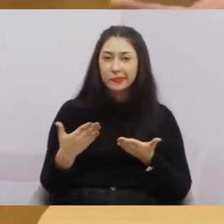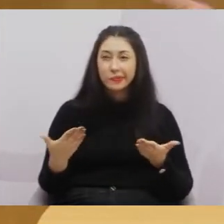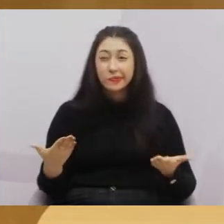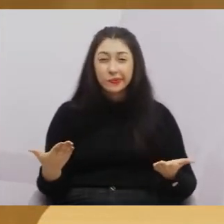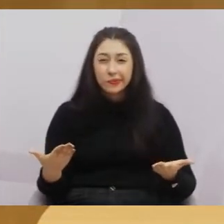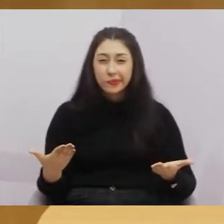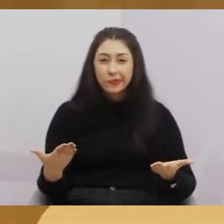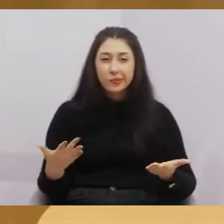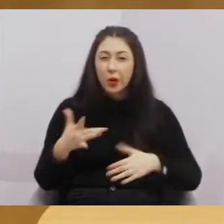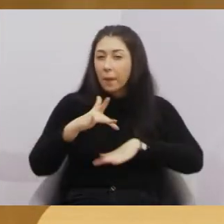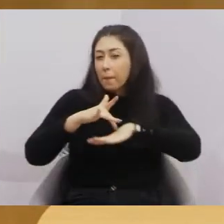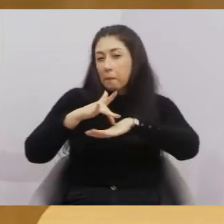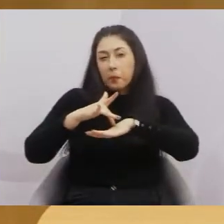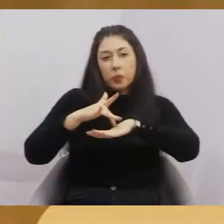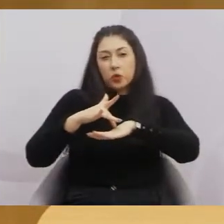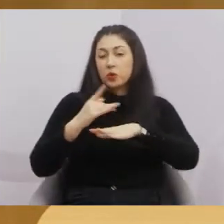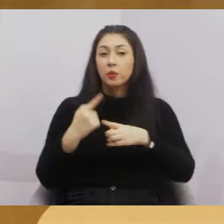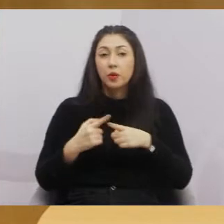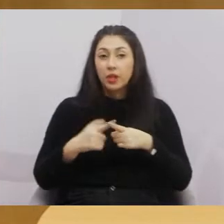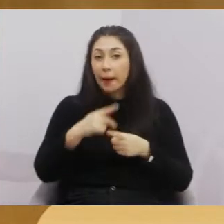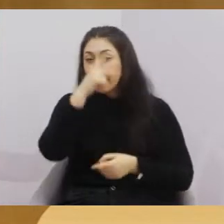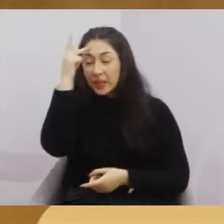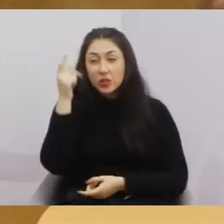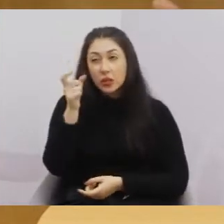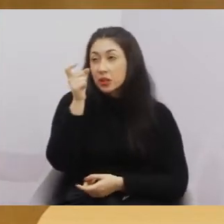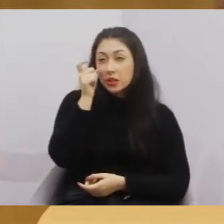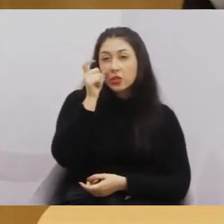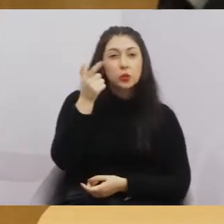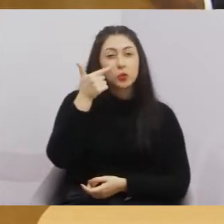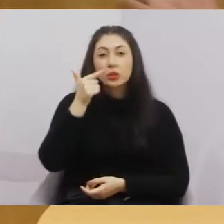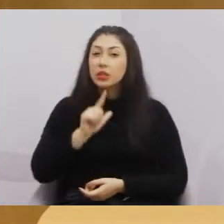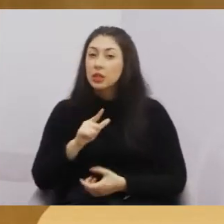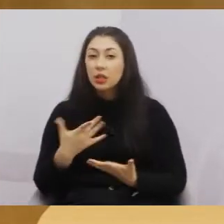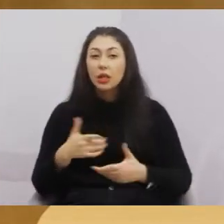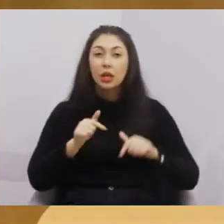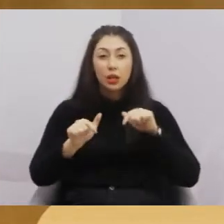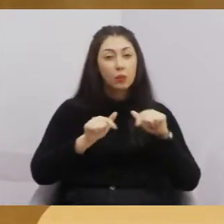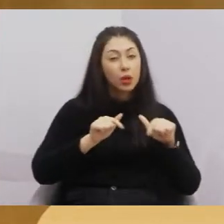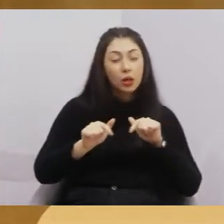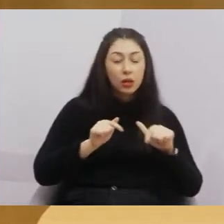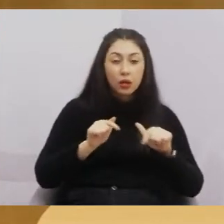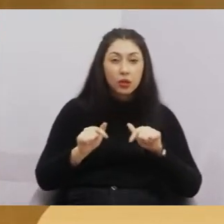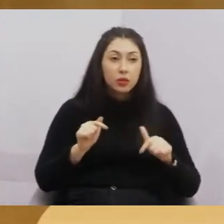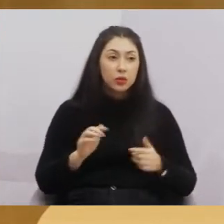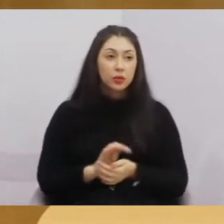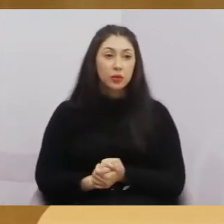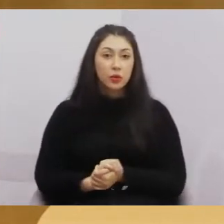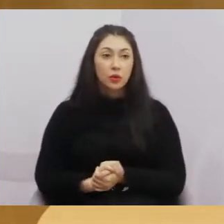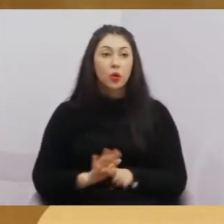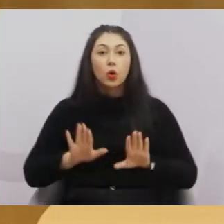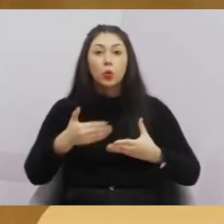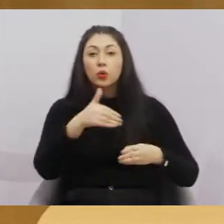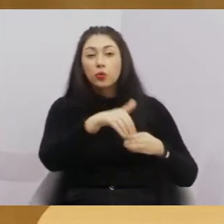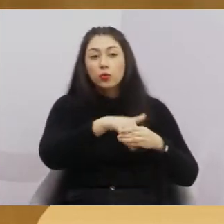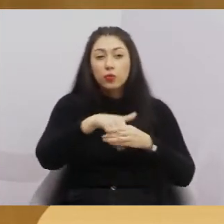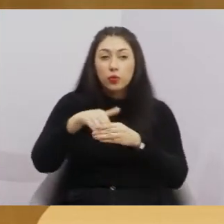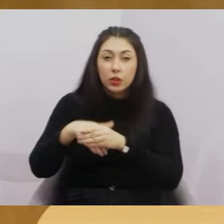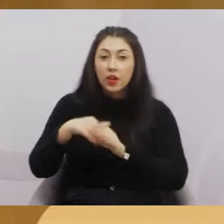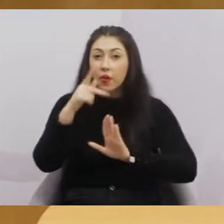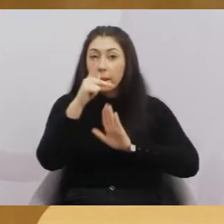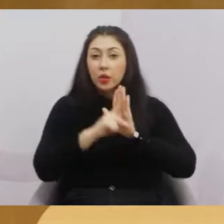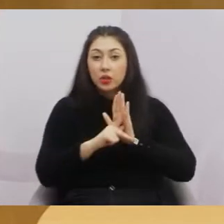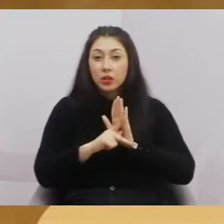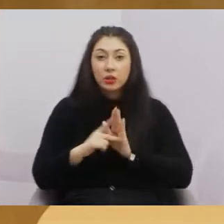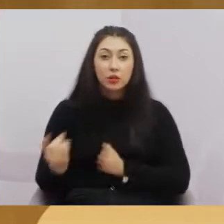era um absurdo, porque muitos não acompanhavam, muito cedo, muitos estavam trabalhando. E, quando se votava projeto polêmico